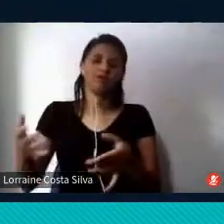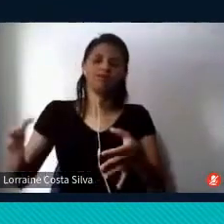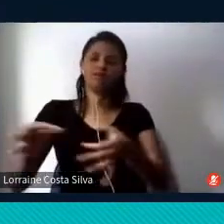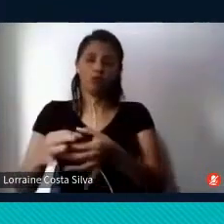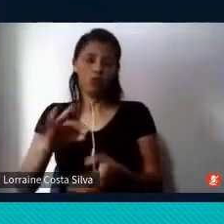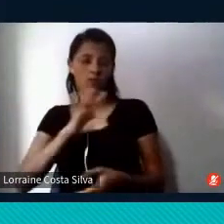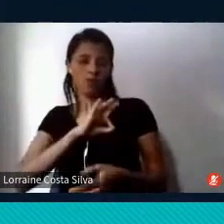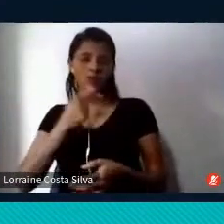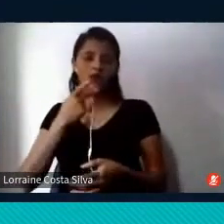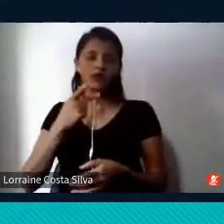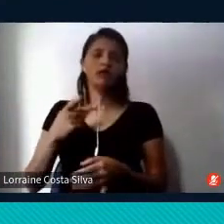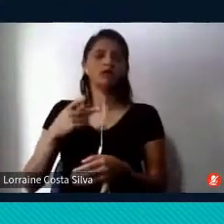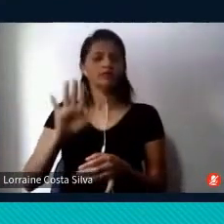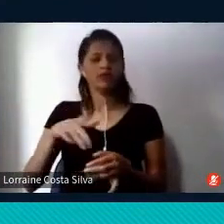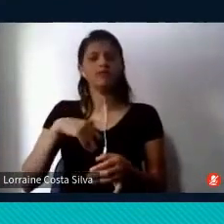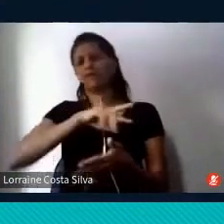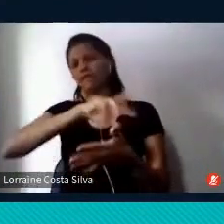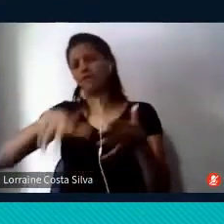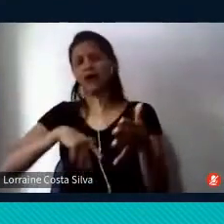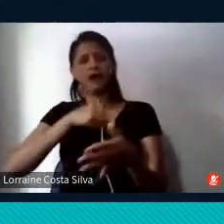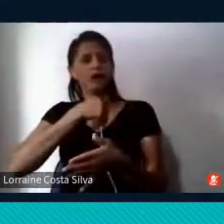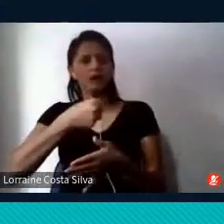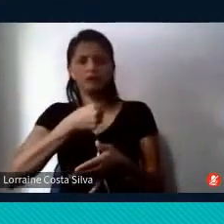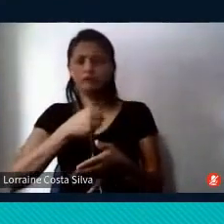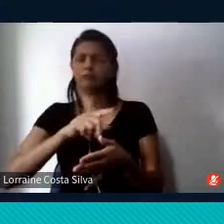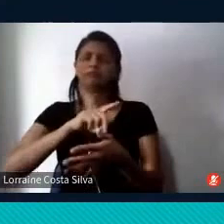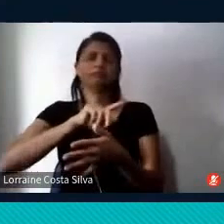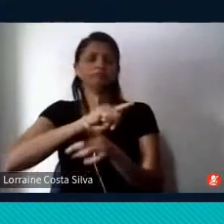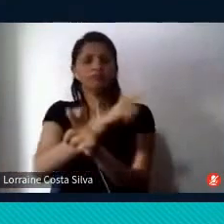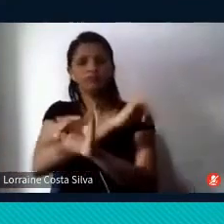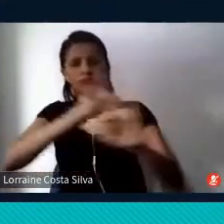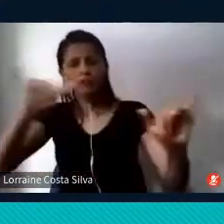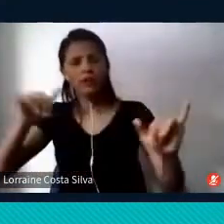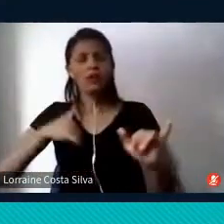policial em relação à difusão de fake news.